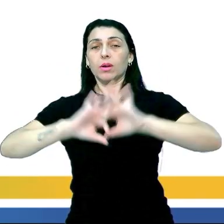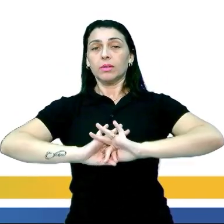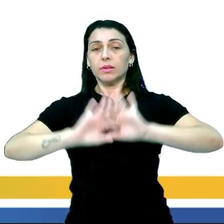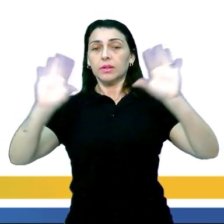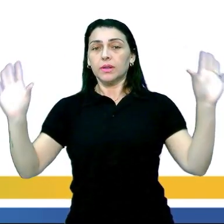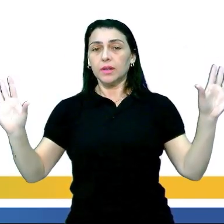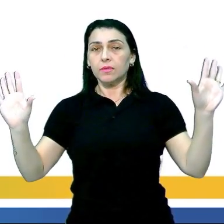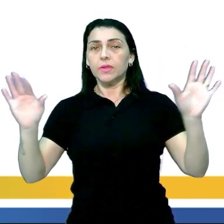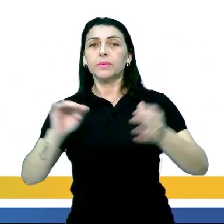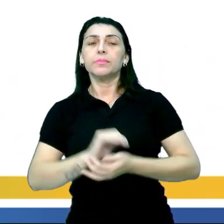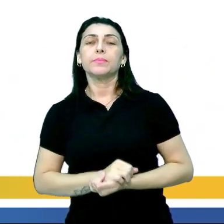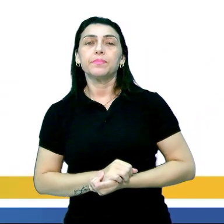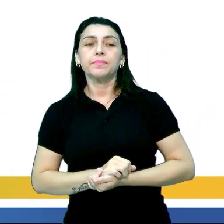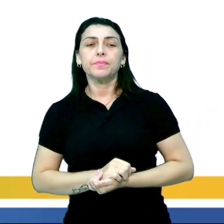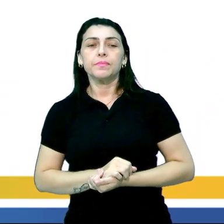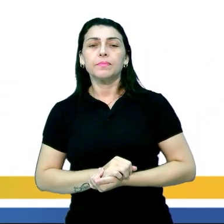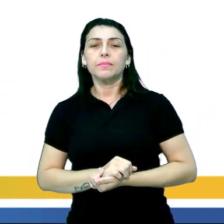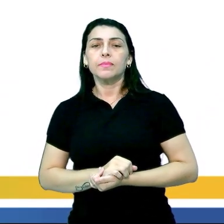tempo livre é